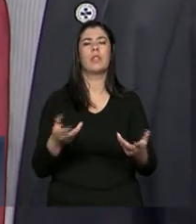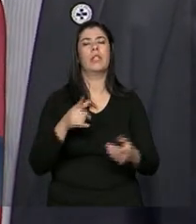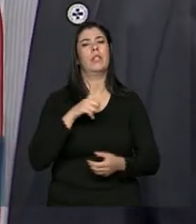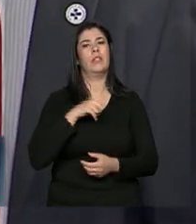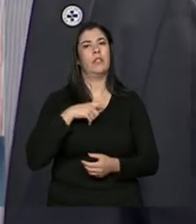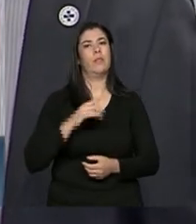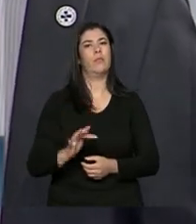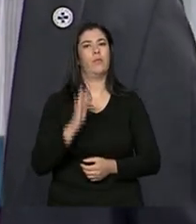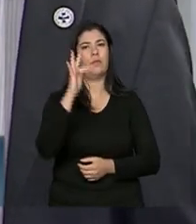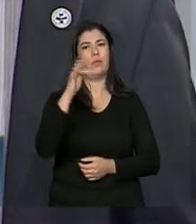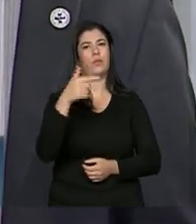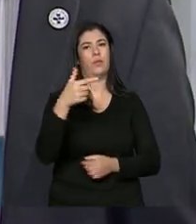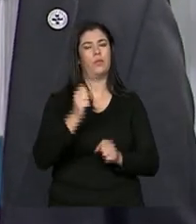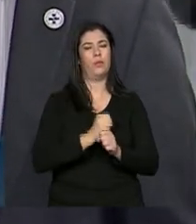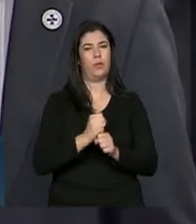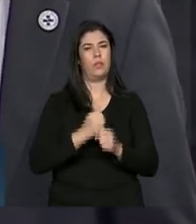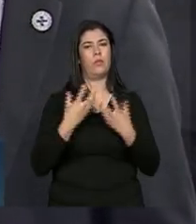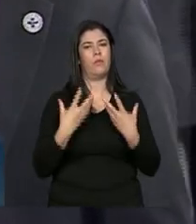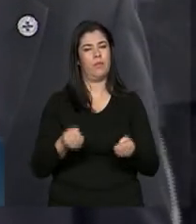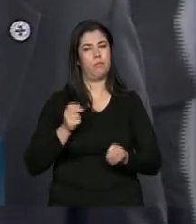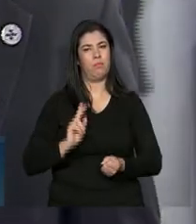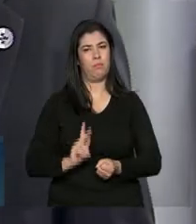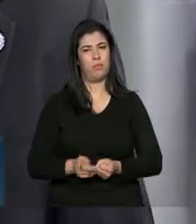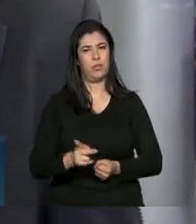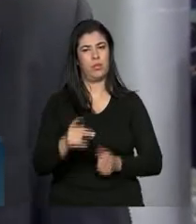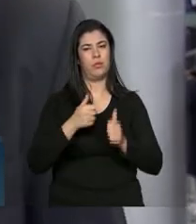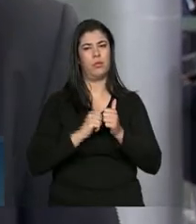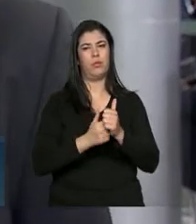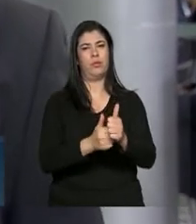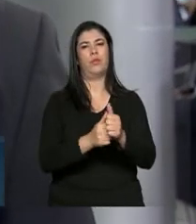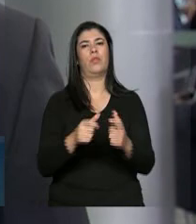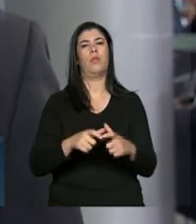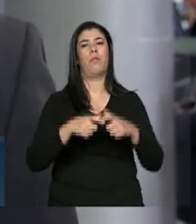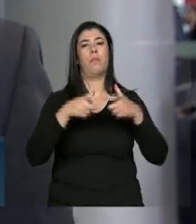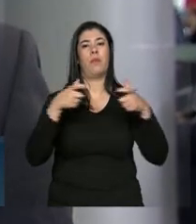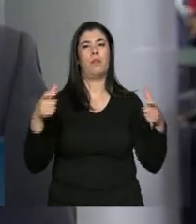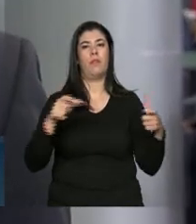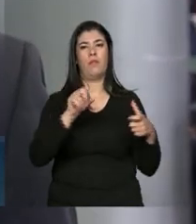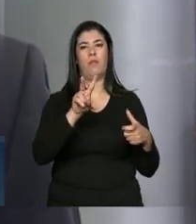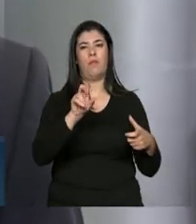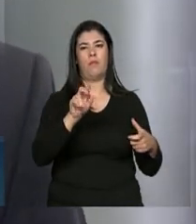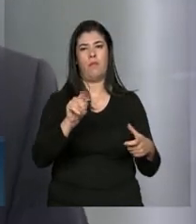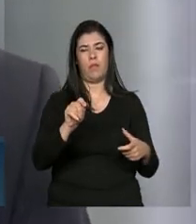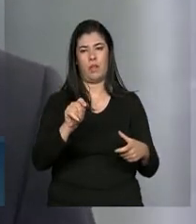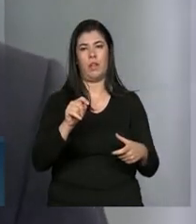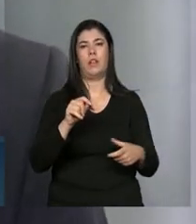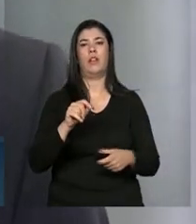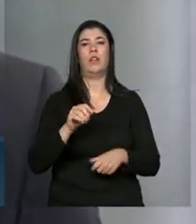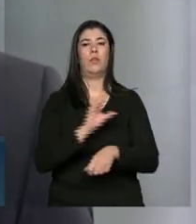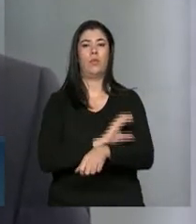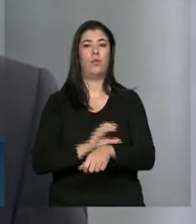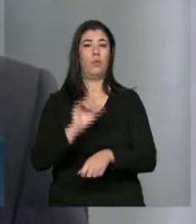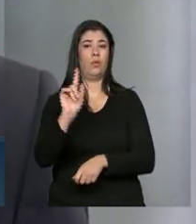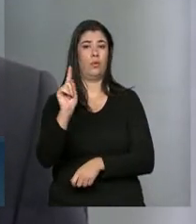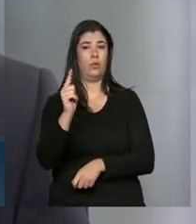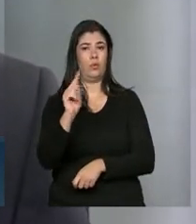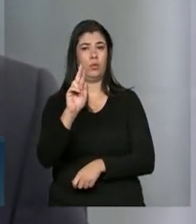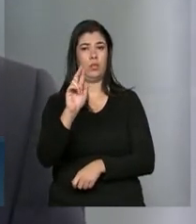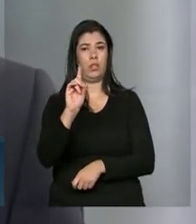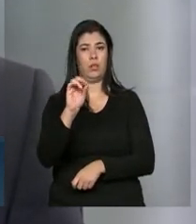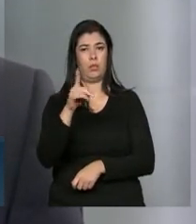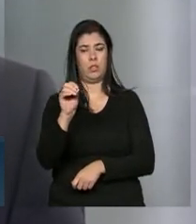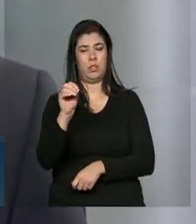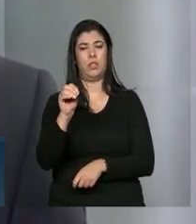dois anos agora onde vamos seguir a ampliação das vagas de graduação e de residência médica. Do ponto de vista da